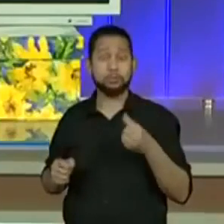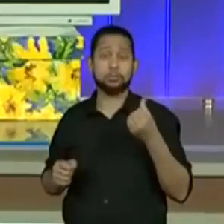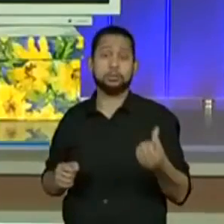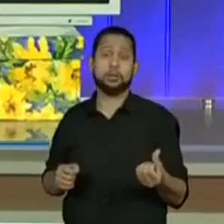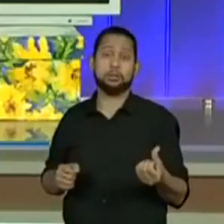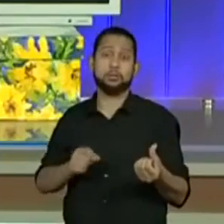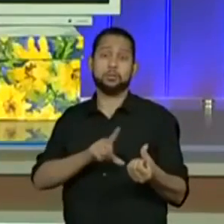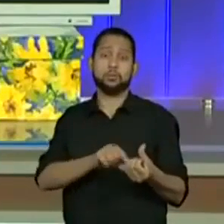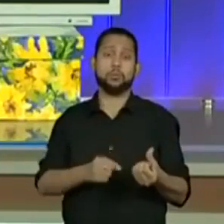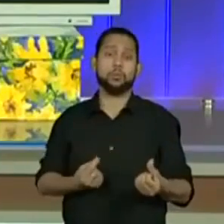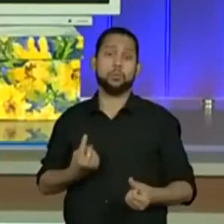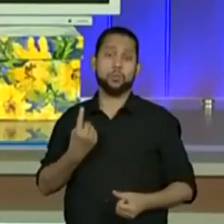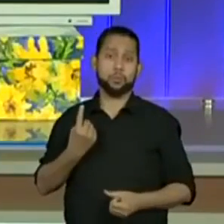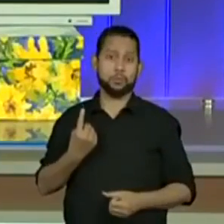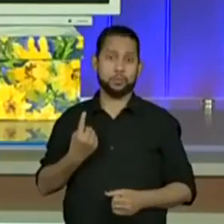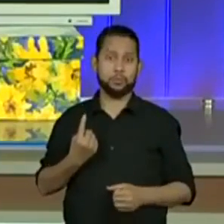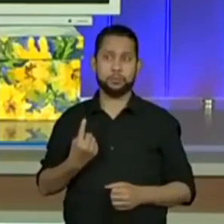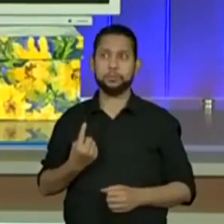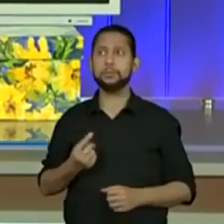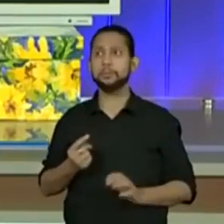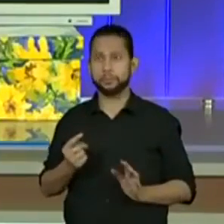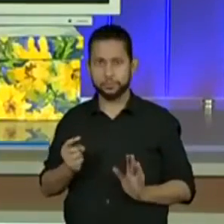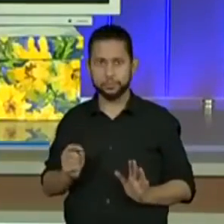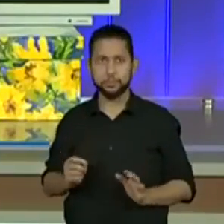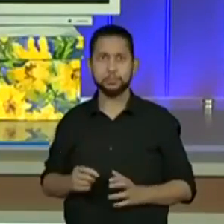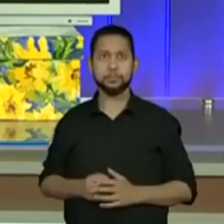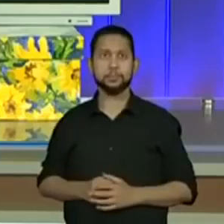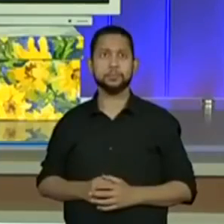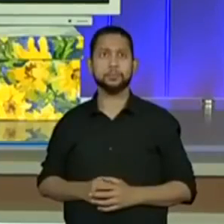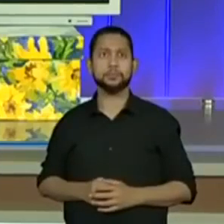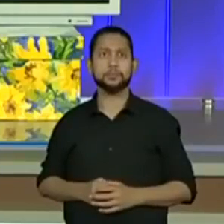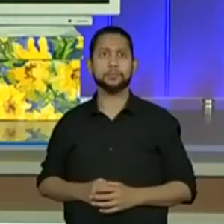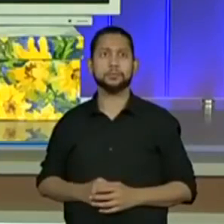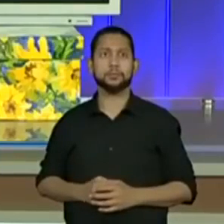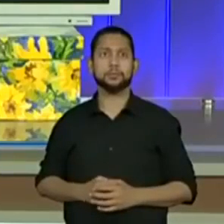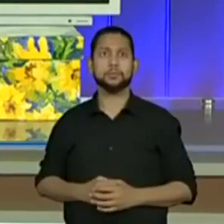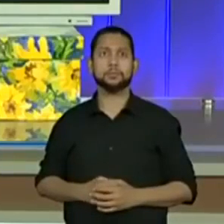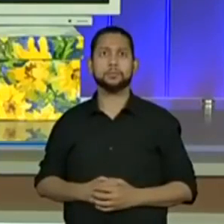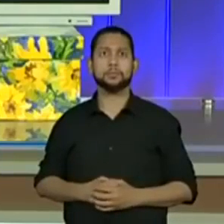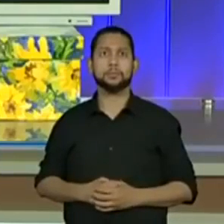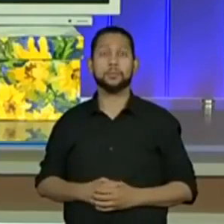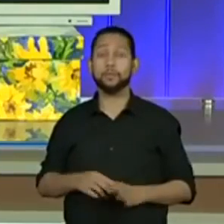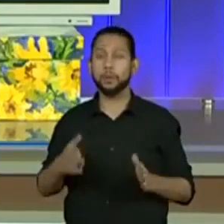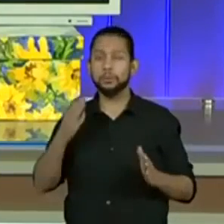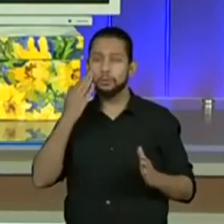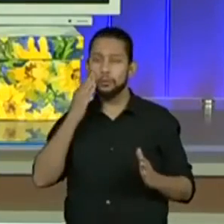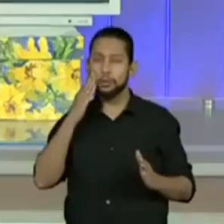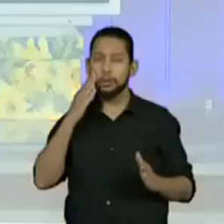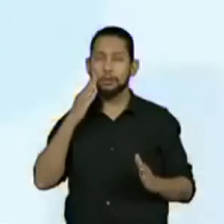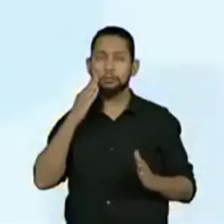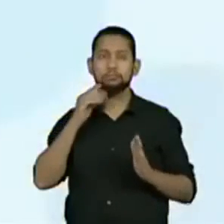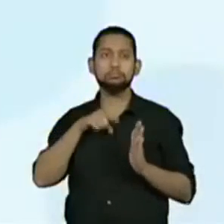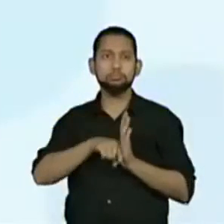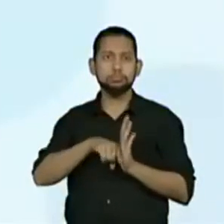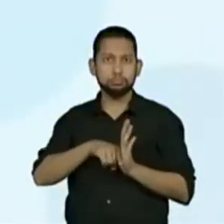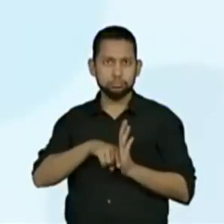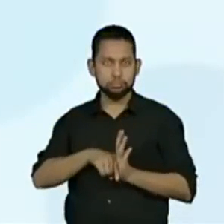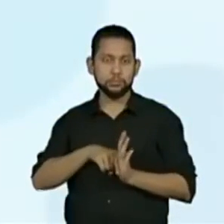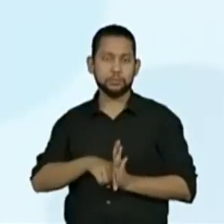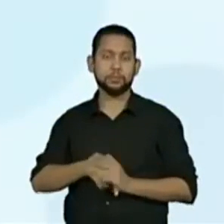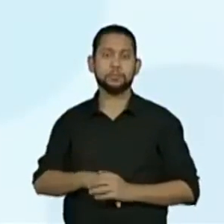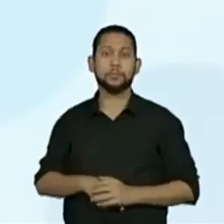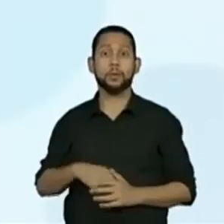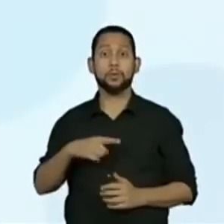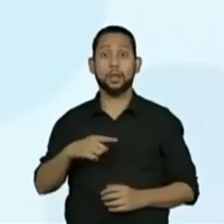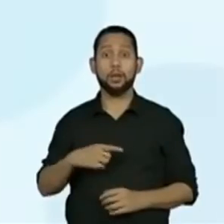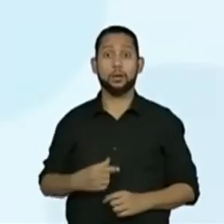Desculpa, pessoal. Derrubei aqui a fichinha, mas está tudo certo. Vamos lá. Vamos lá. Vamos explorar um pouquinho mais isso. Eu tenho uma